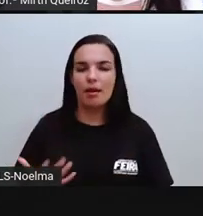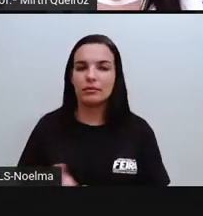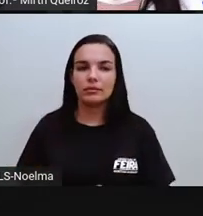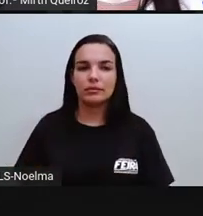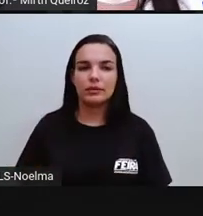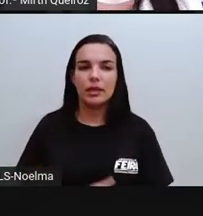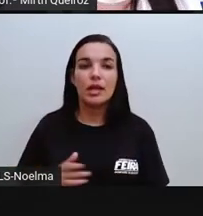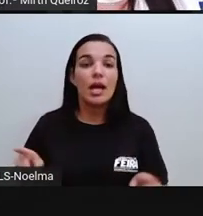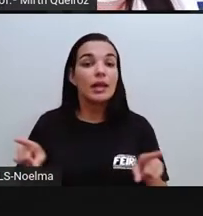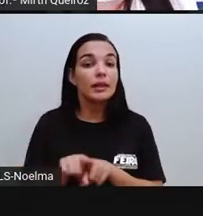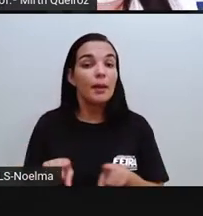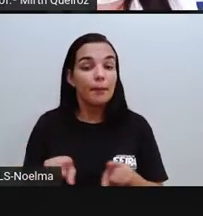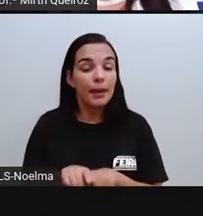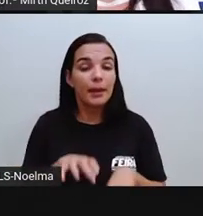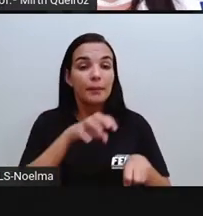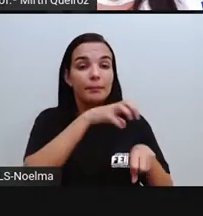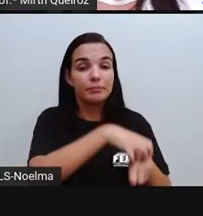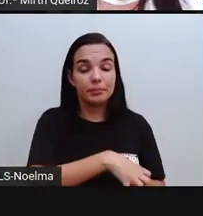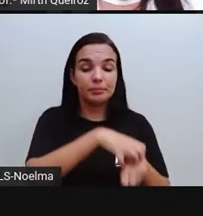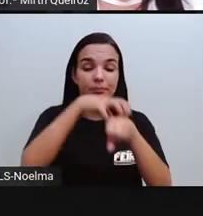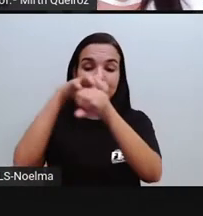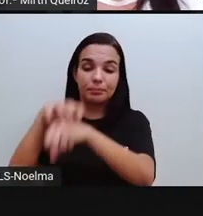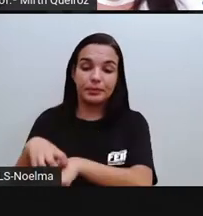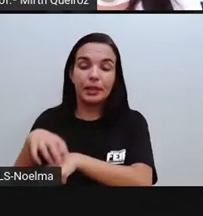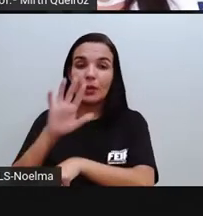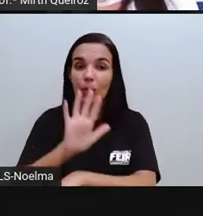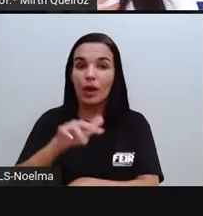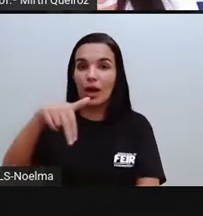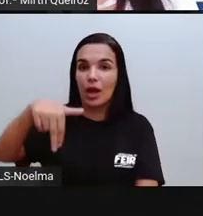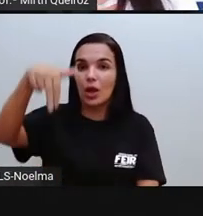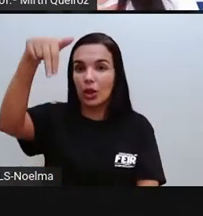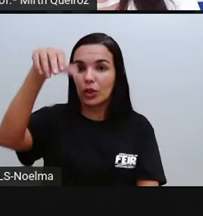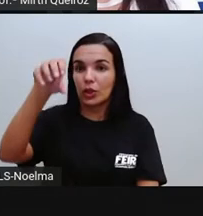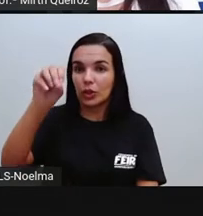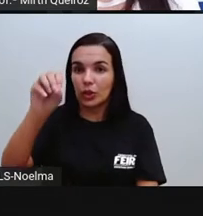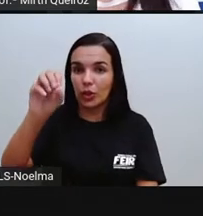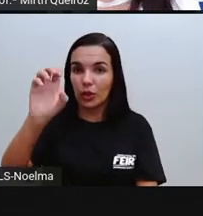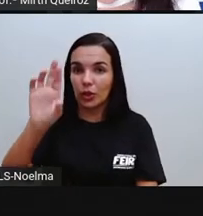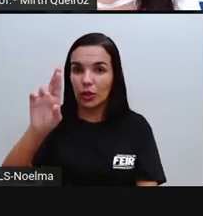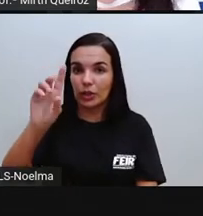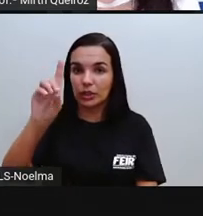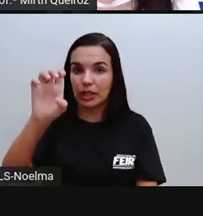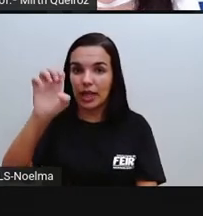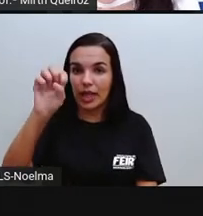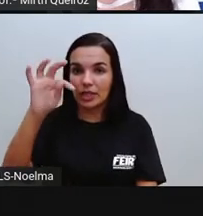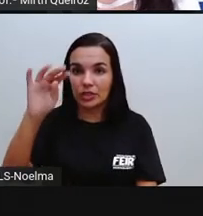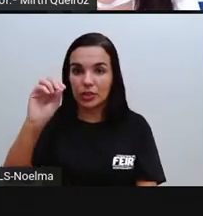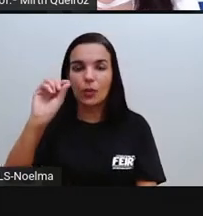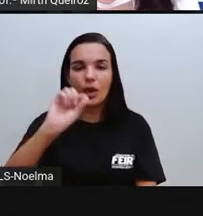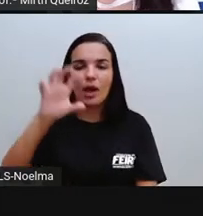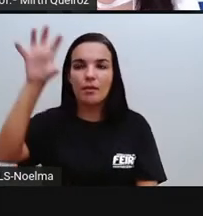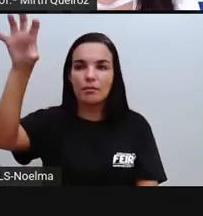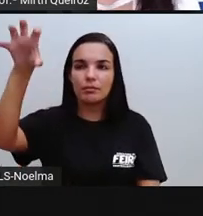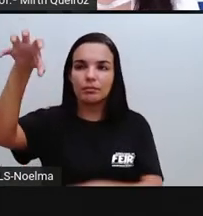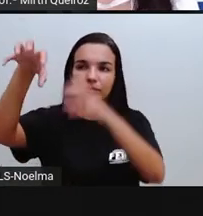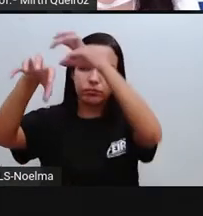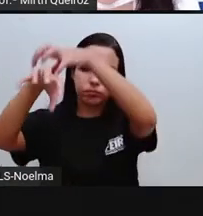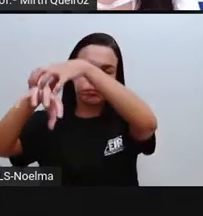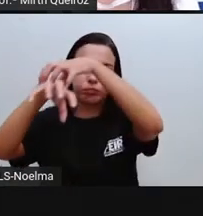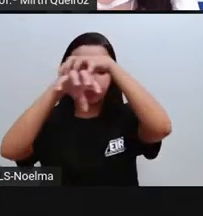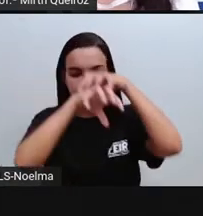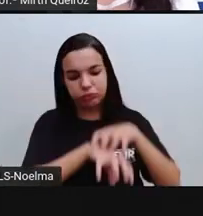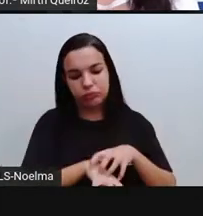Houve também migrações do nordeste para o sudeste, que foi bastante significativo na década de 50,